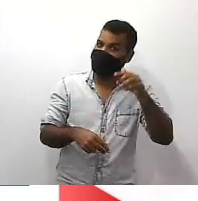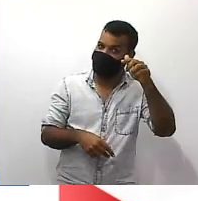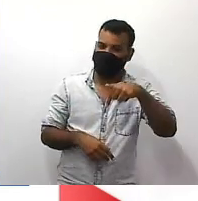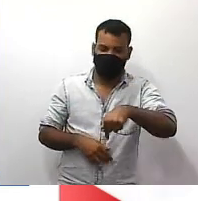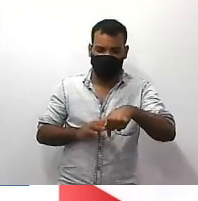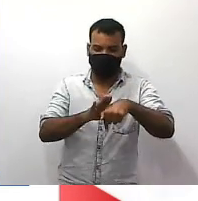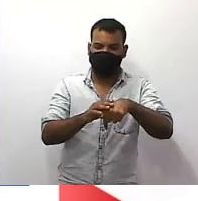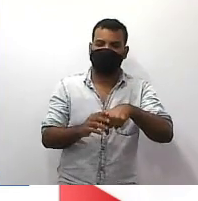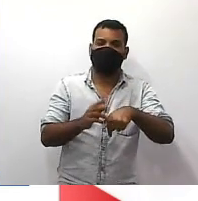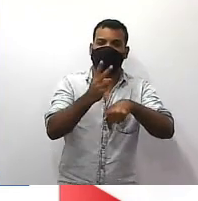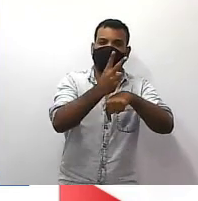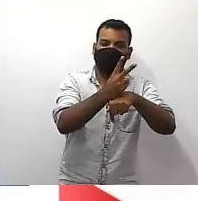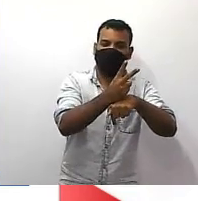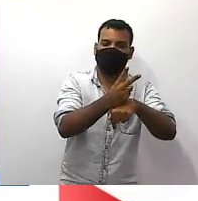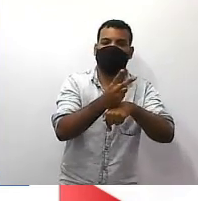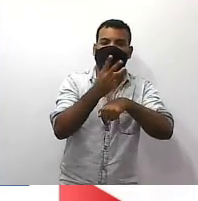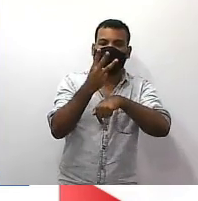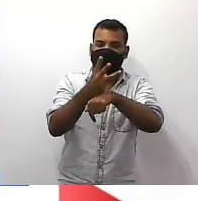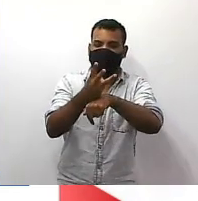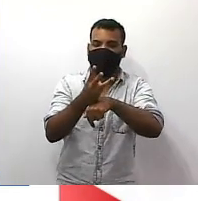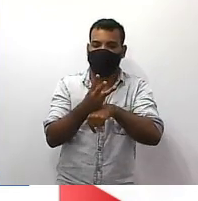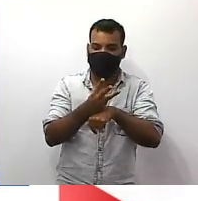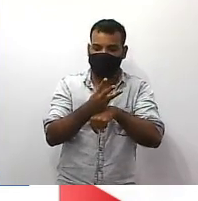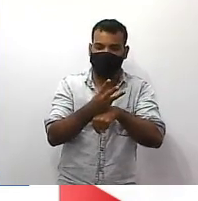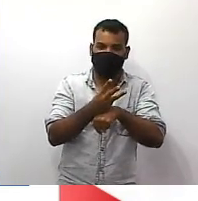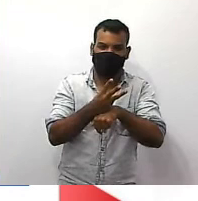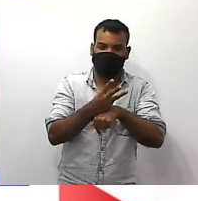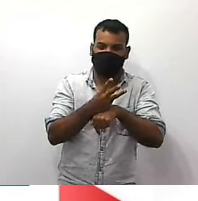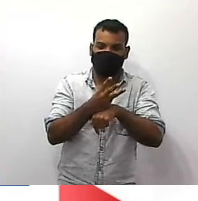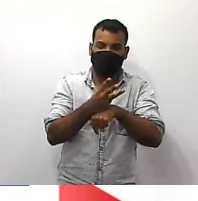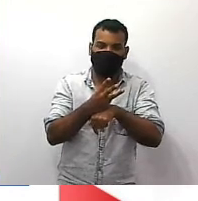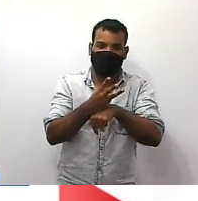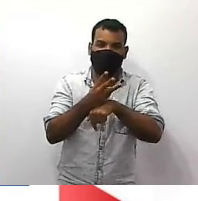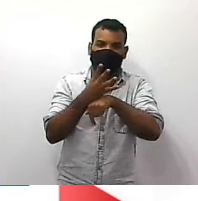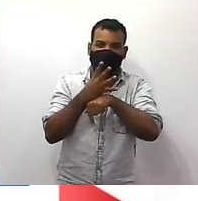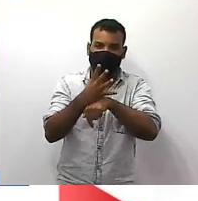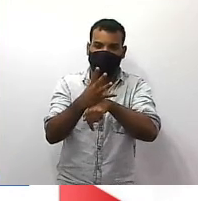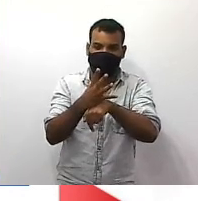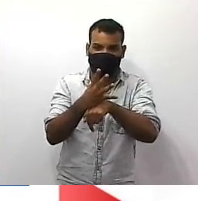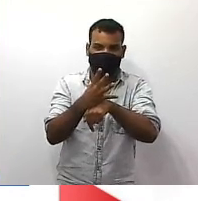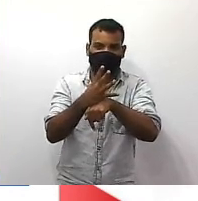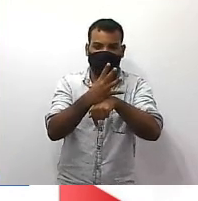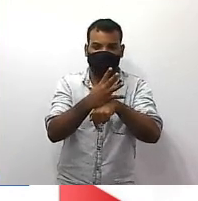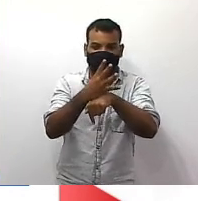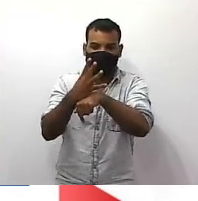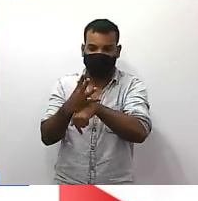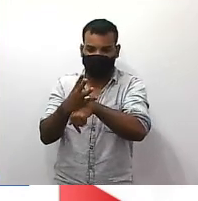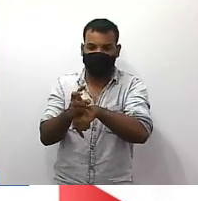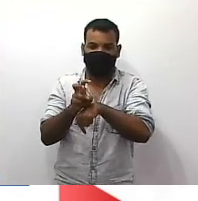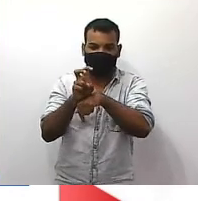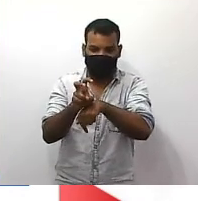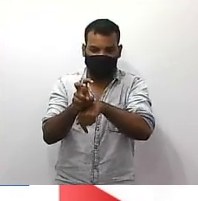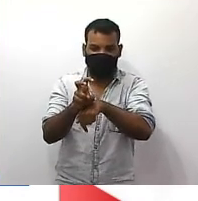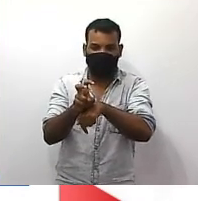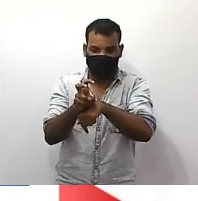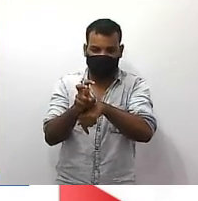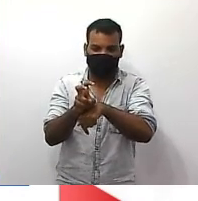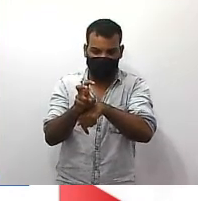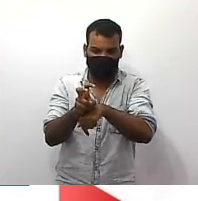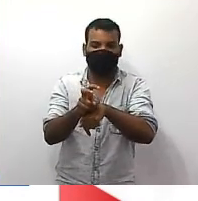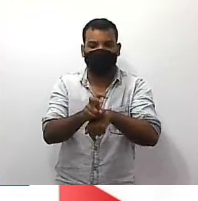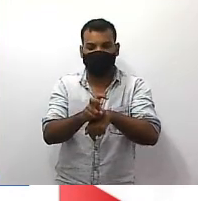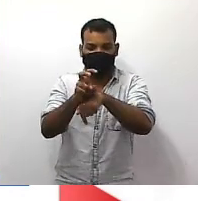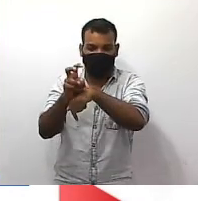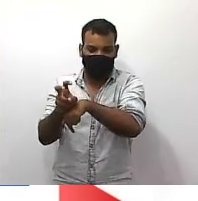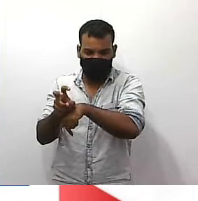no terceiro três sobre sete no quarto nível e apresentado quatro sobre sete e assim vai na sequência cinco sobre